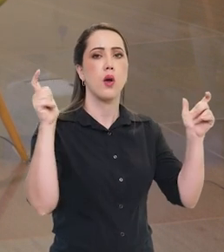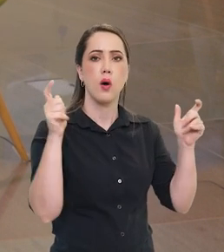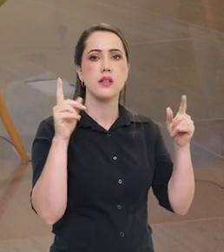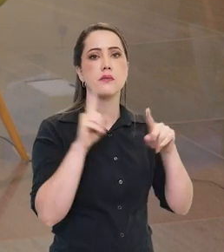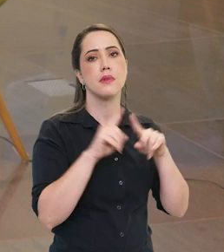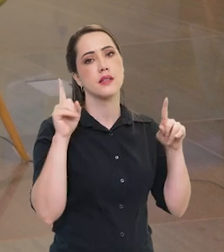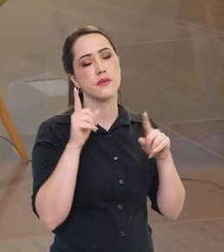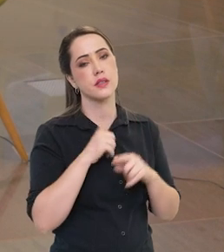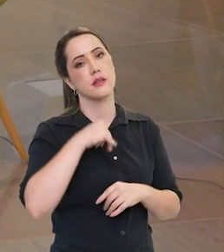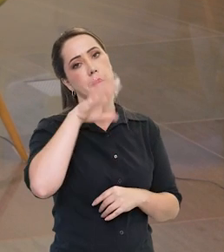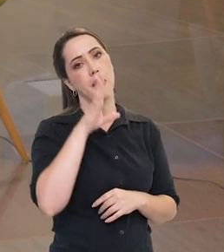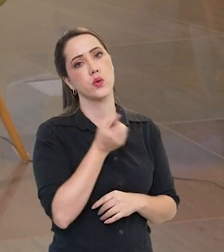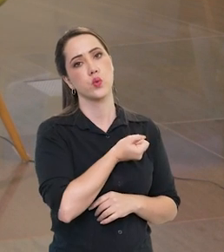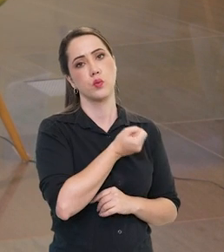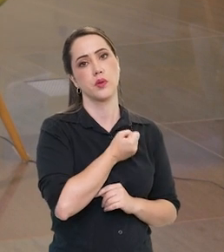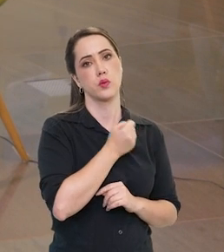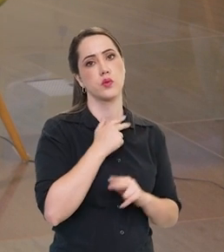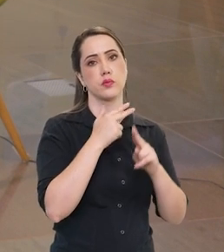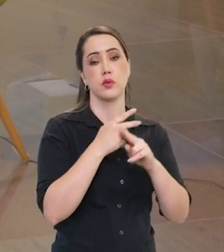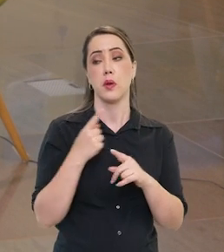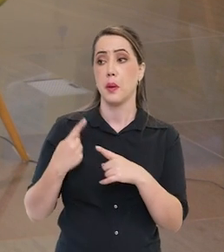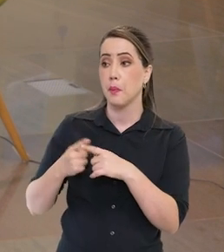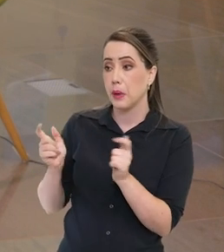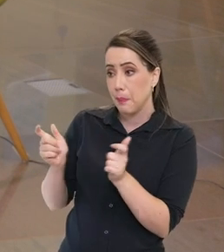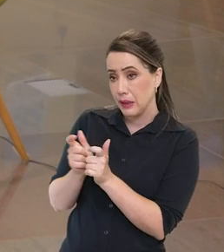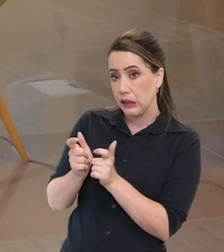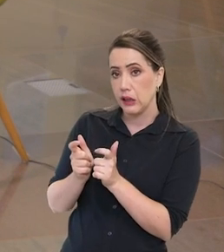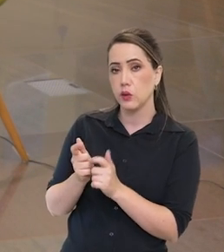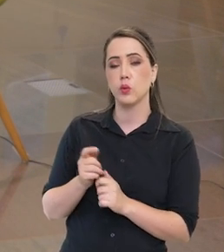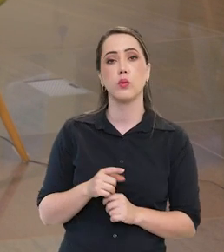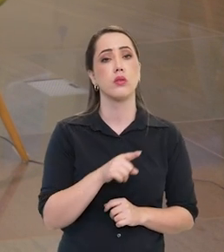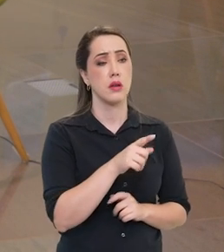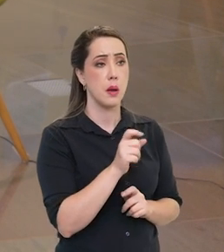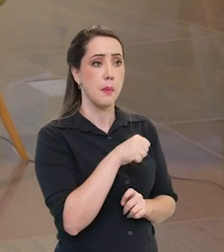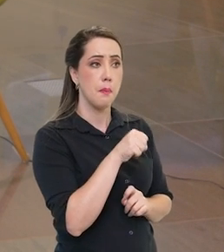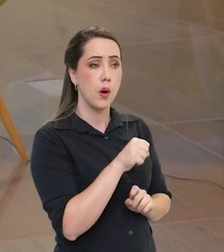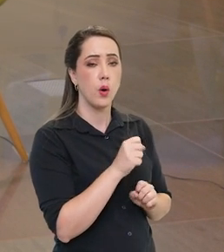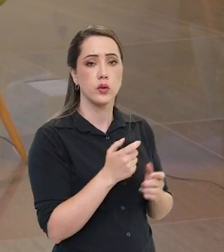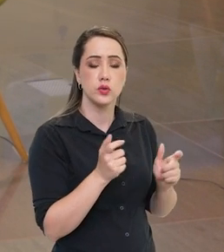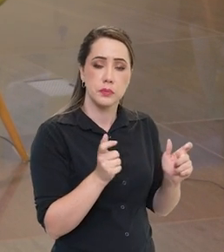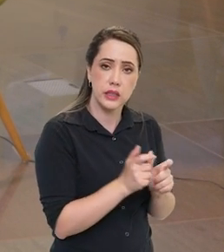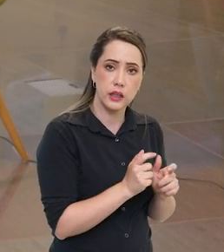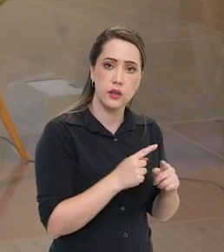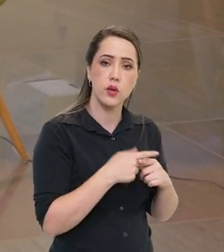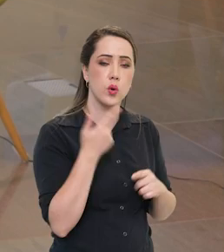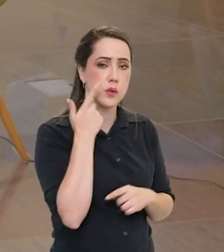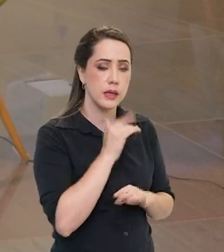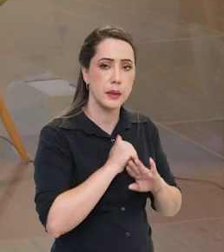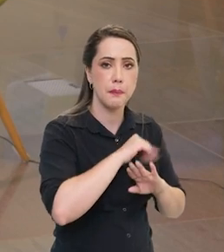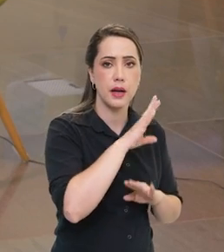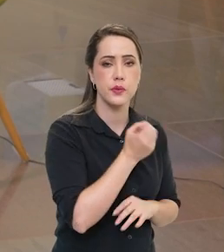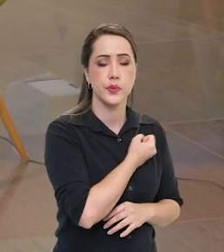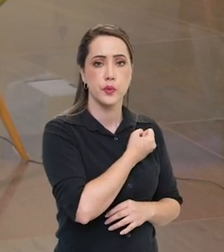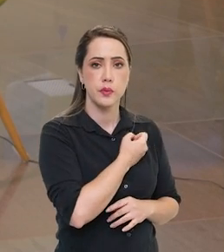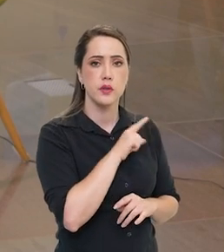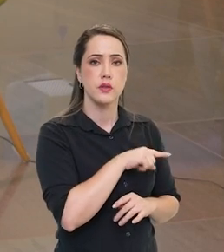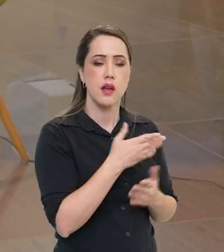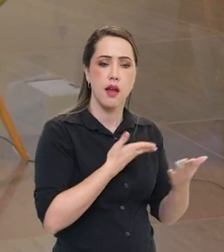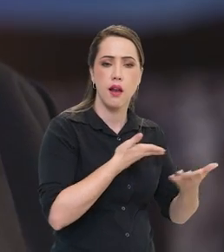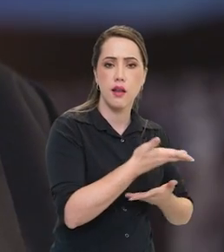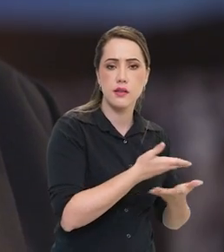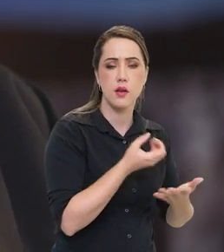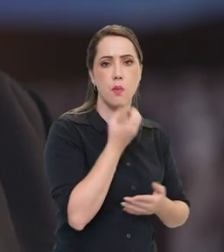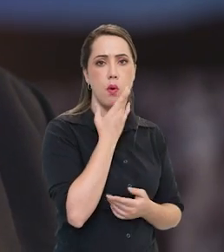maiores, mas aí você ganha no volume. Eles são pequenos. são pequenos e você pode fazer mais satélites, e ainda